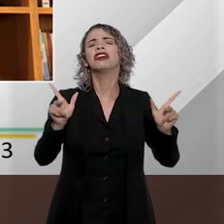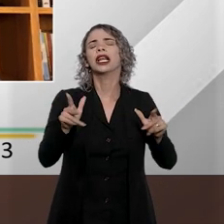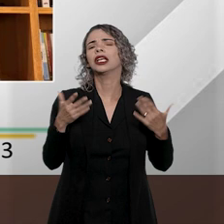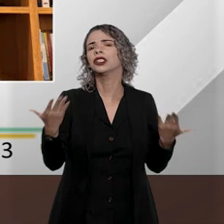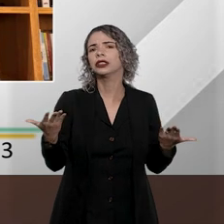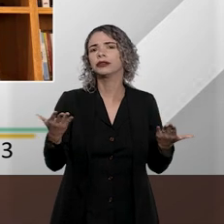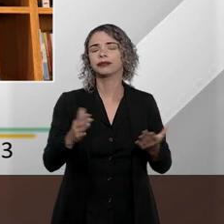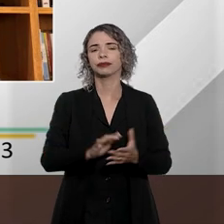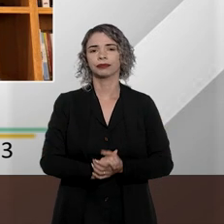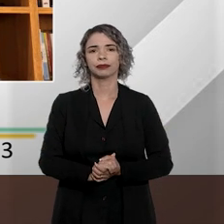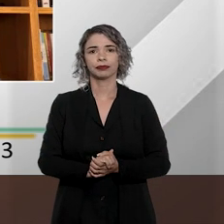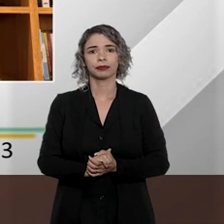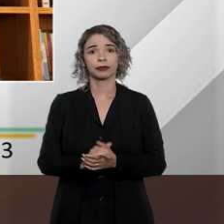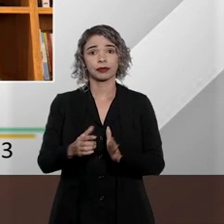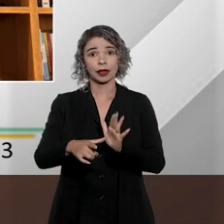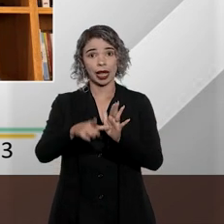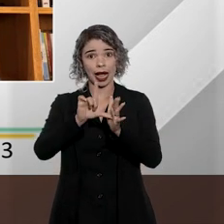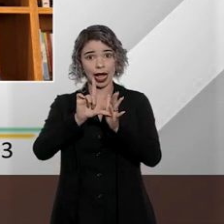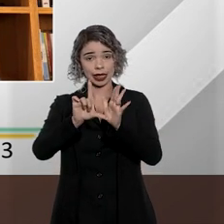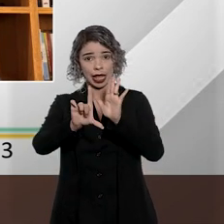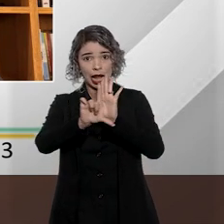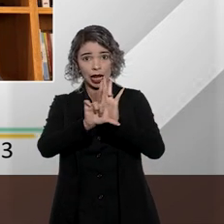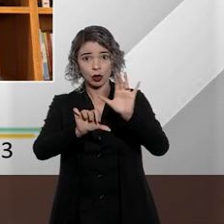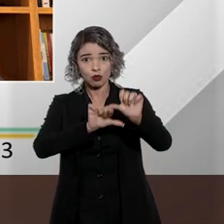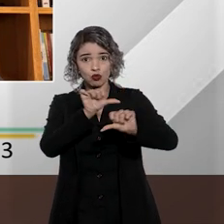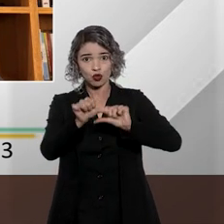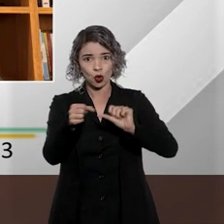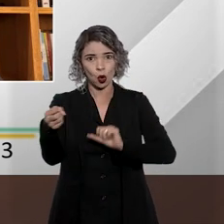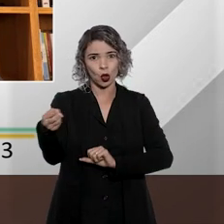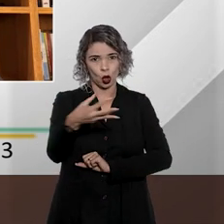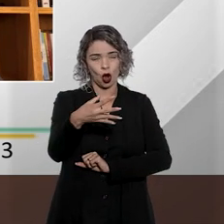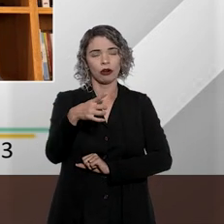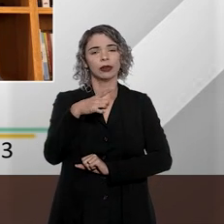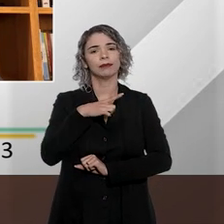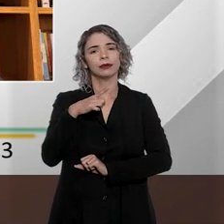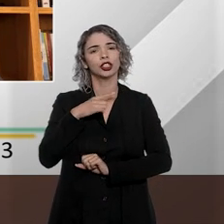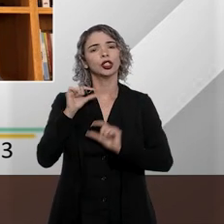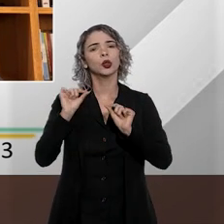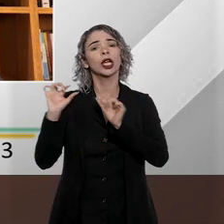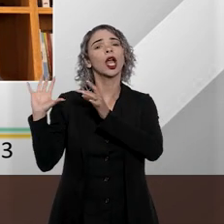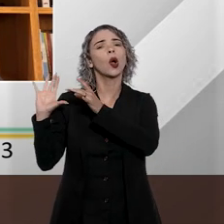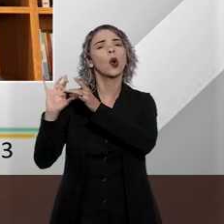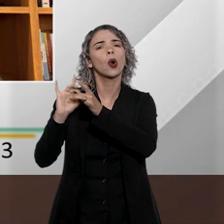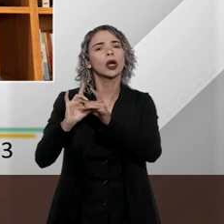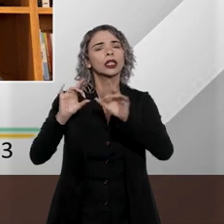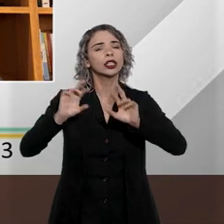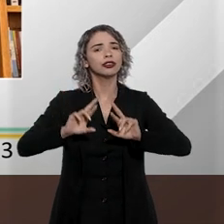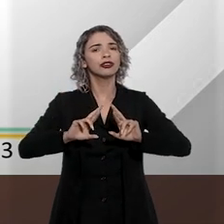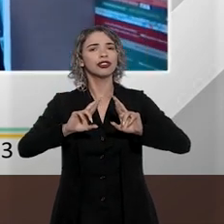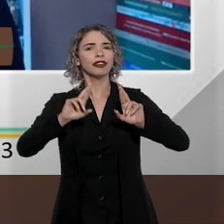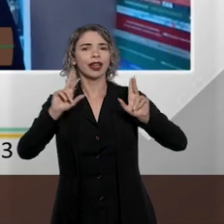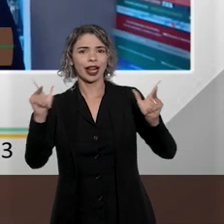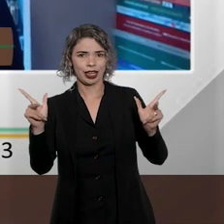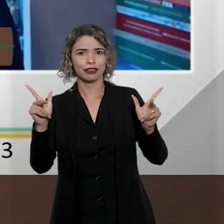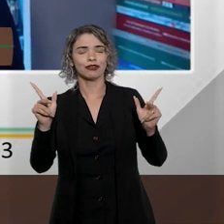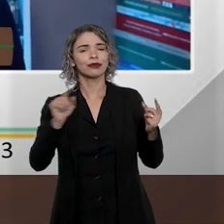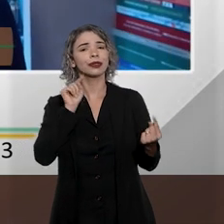Bem, antes da alteração recente, 2023, nós tínhamos um contexto bastante